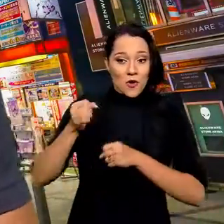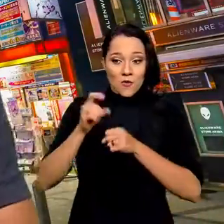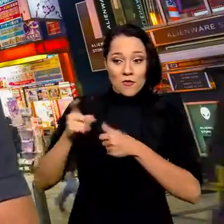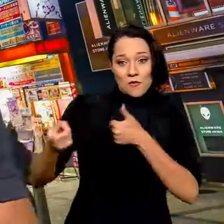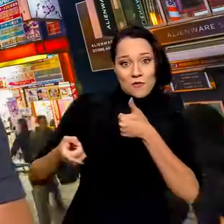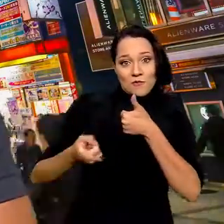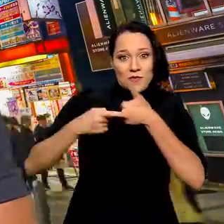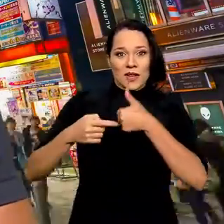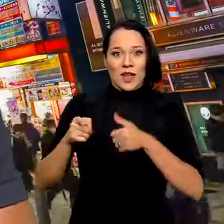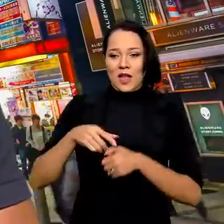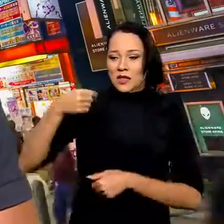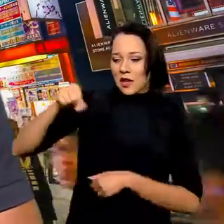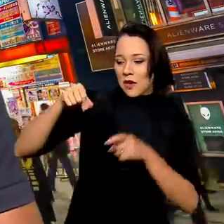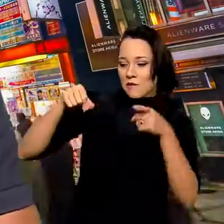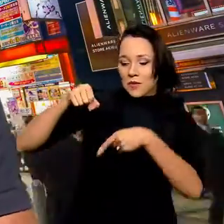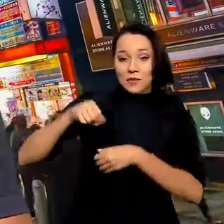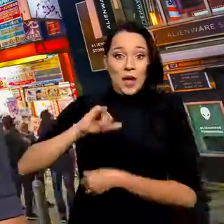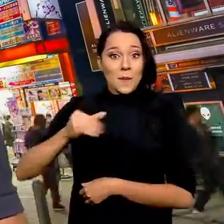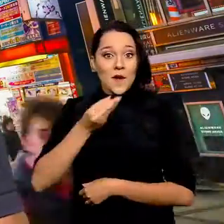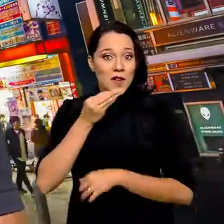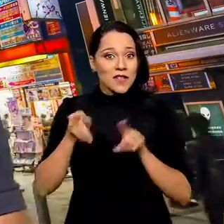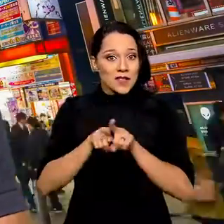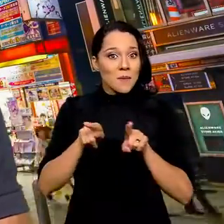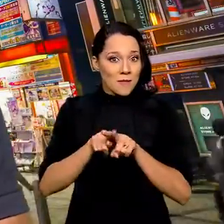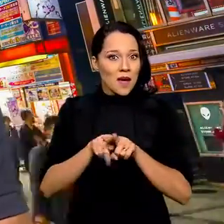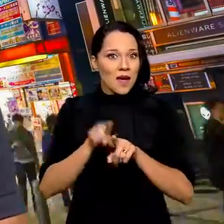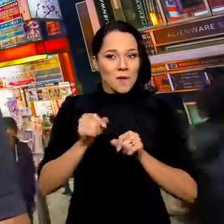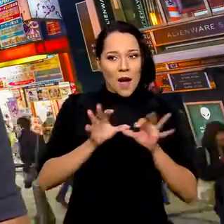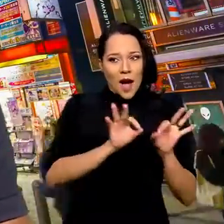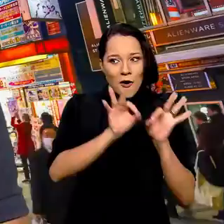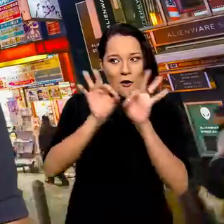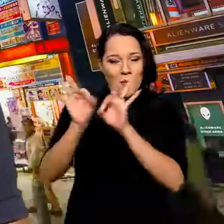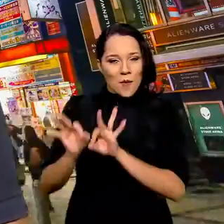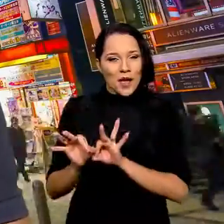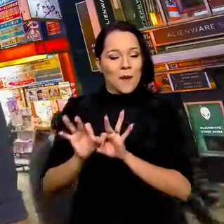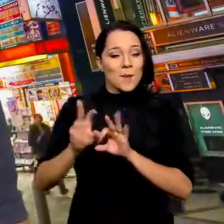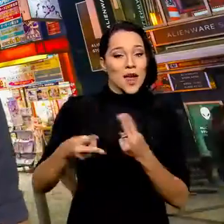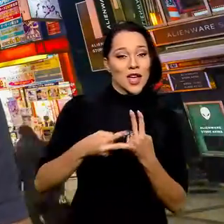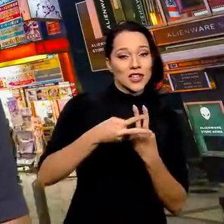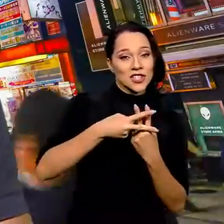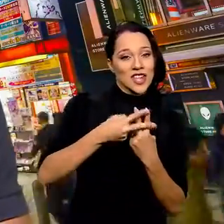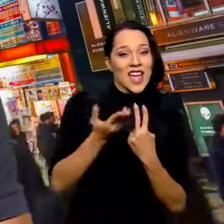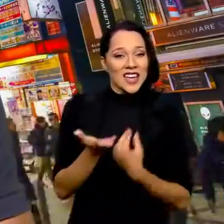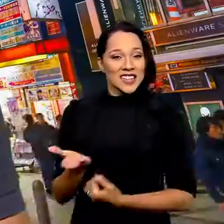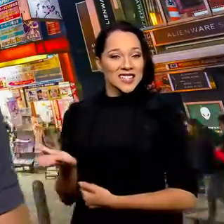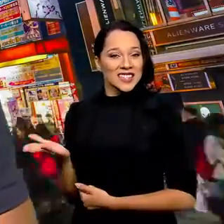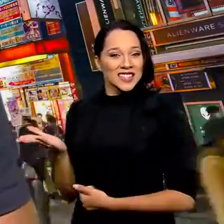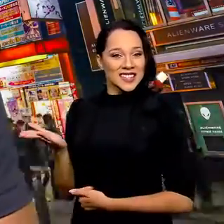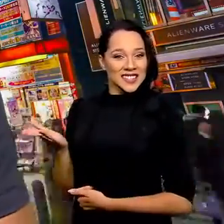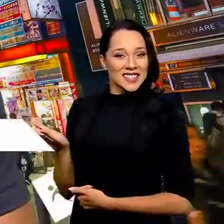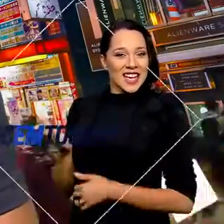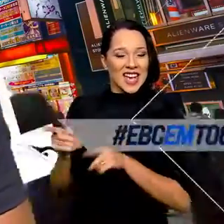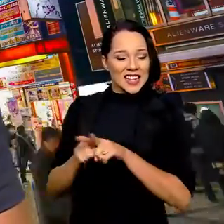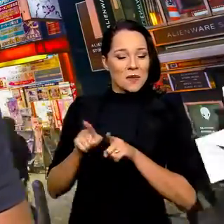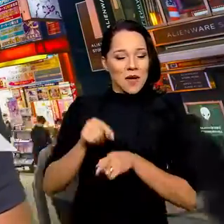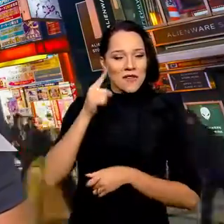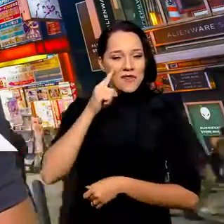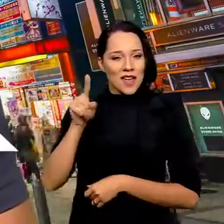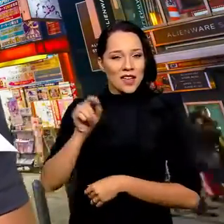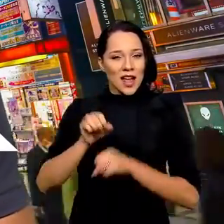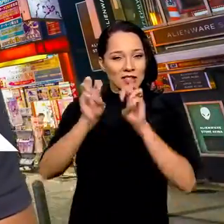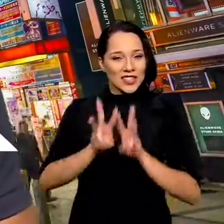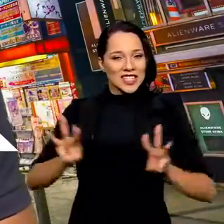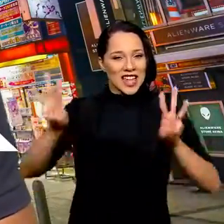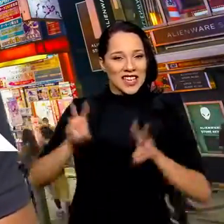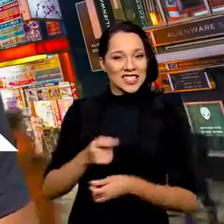vídeo e se inscreve no canal. Aproveita também pra acompanhar a gente pela hashtag EBC em Tóquio e dá um pulo